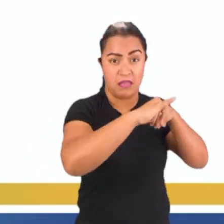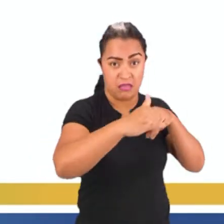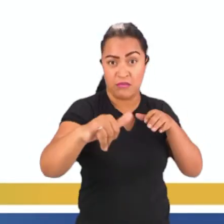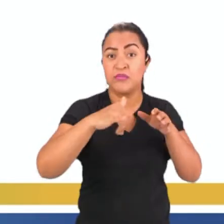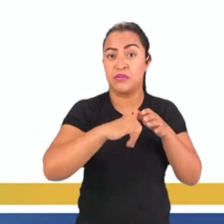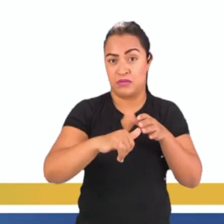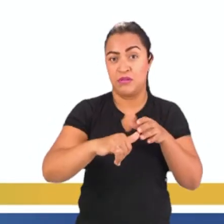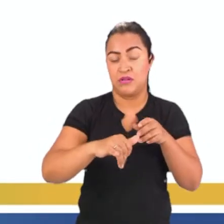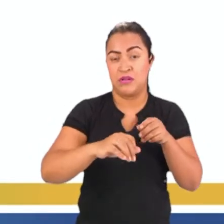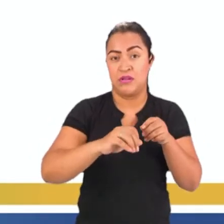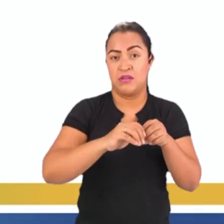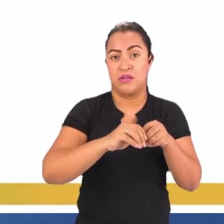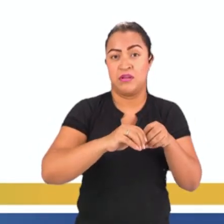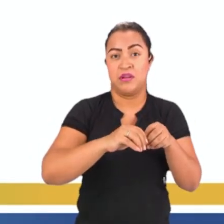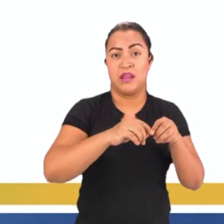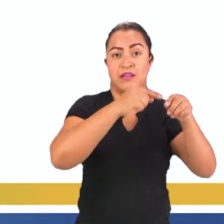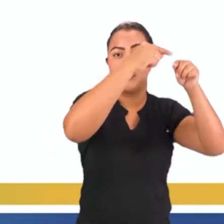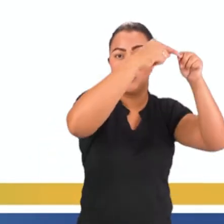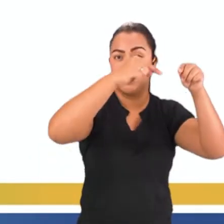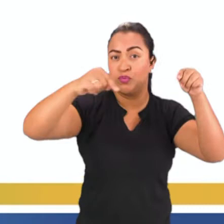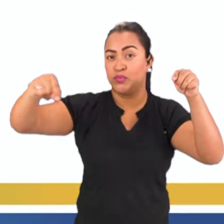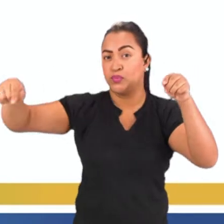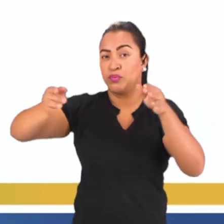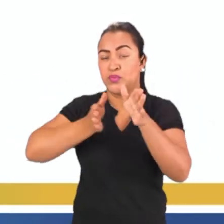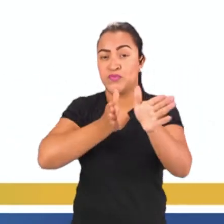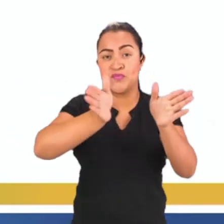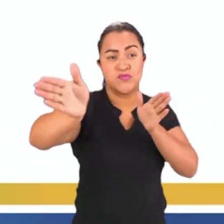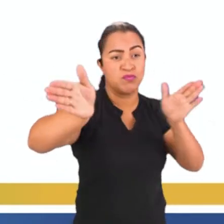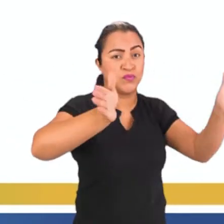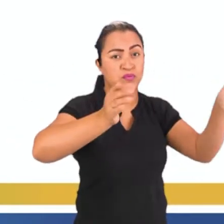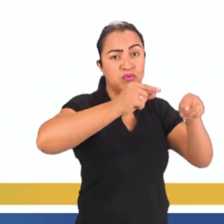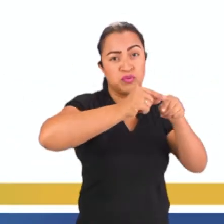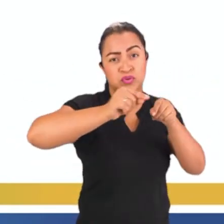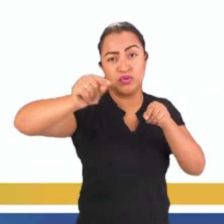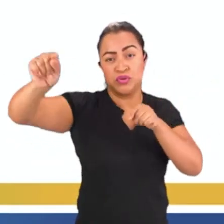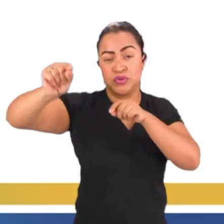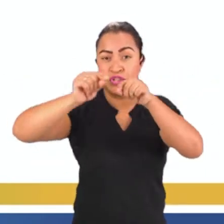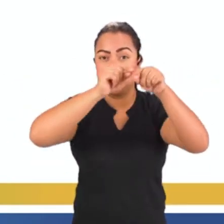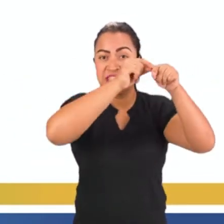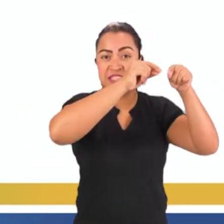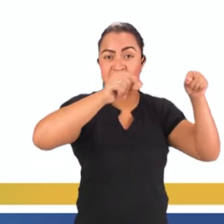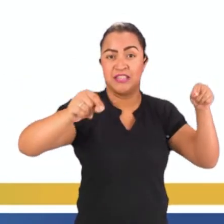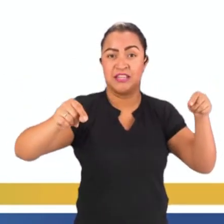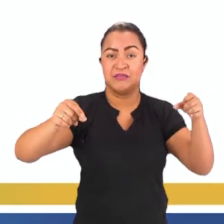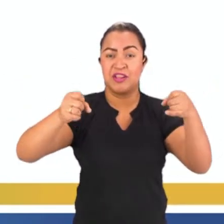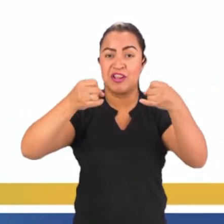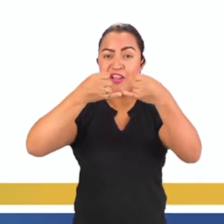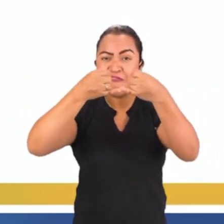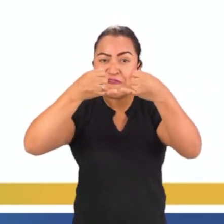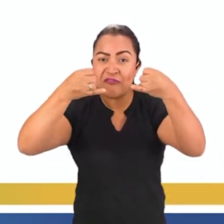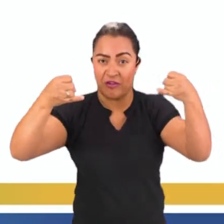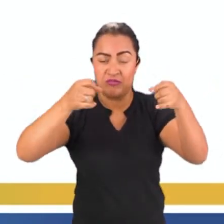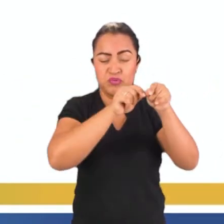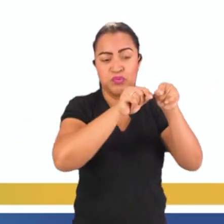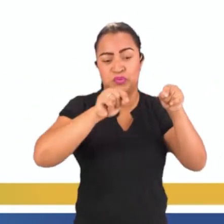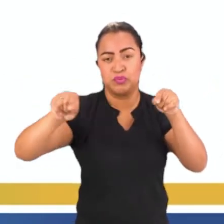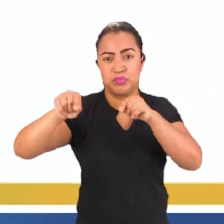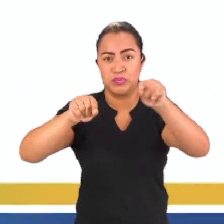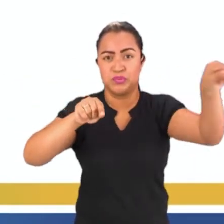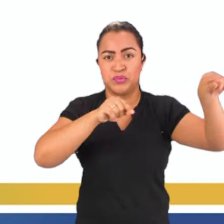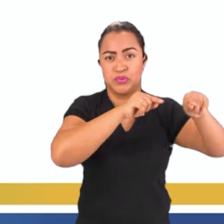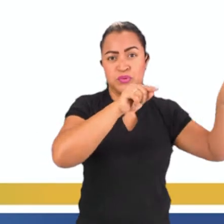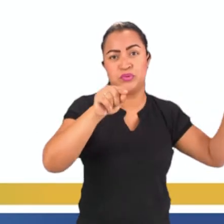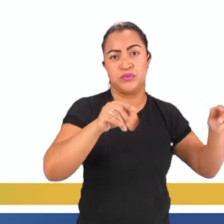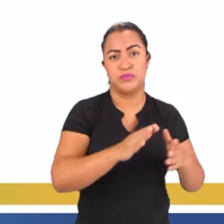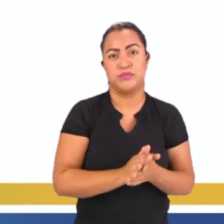produzida é transmitida para uma ou mais linhas de transmissão, interligada à rede